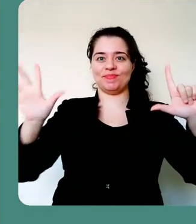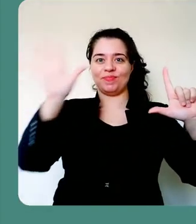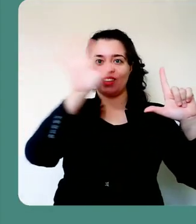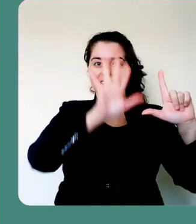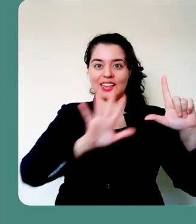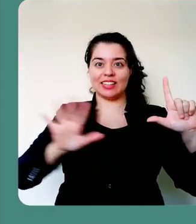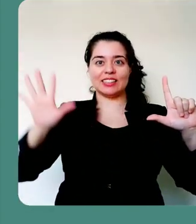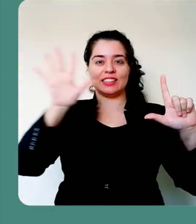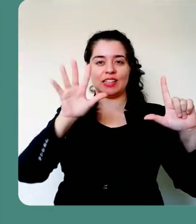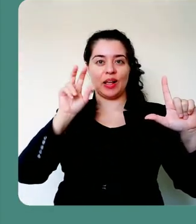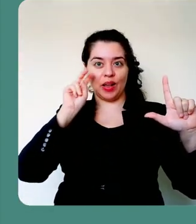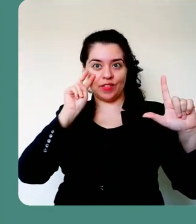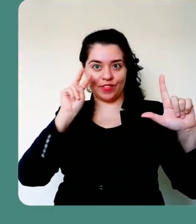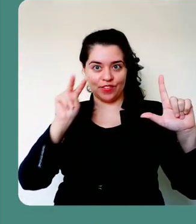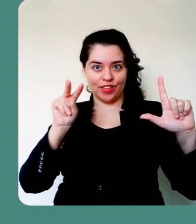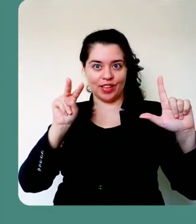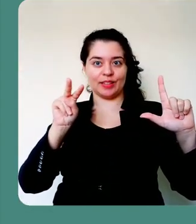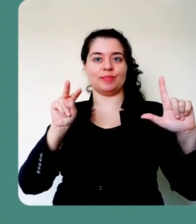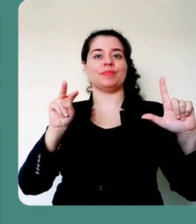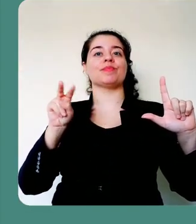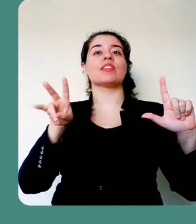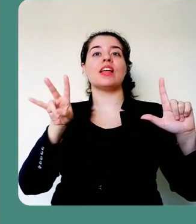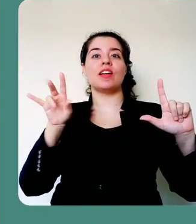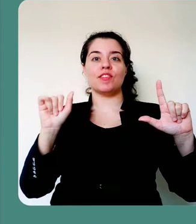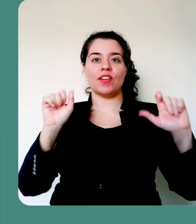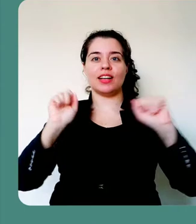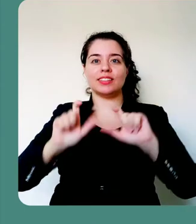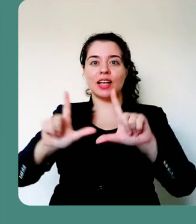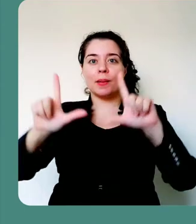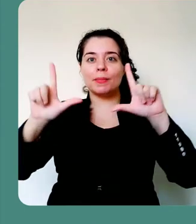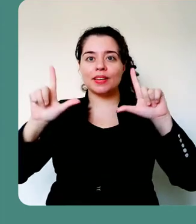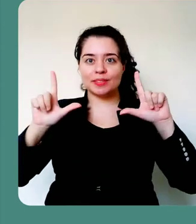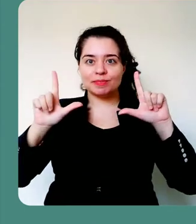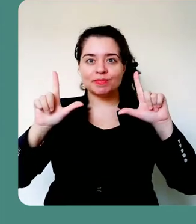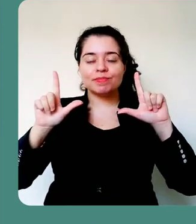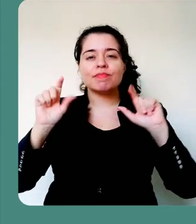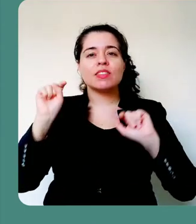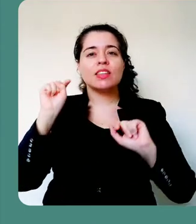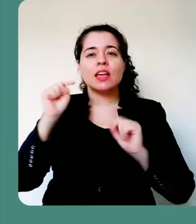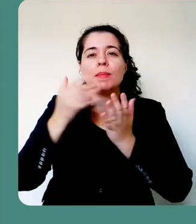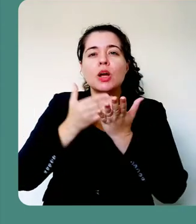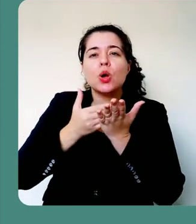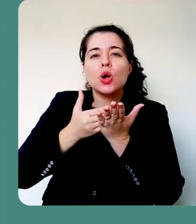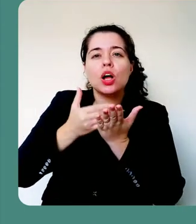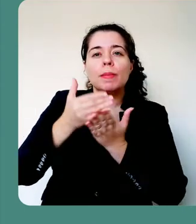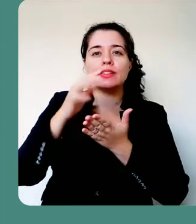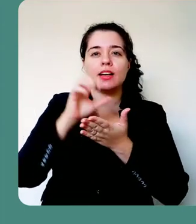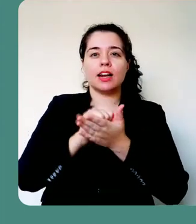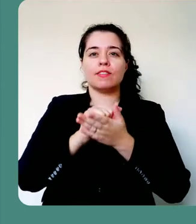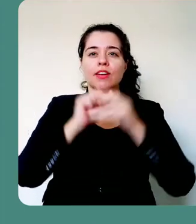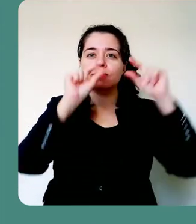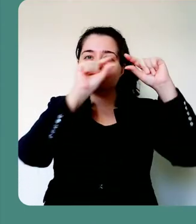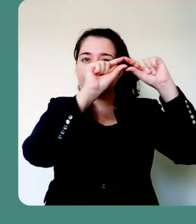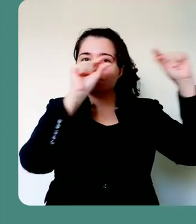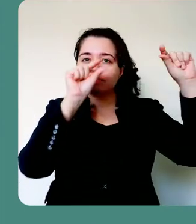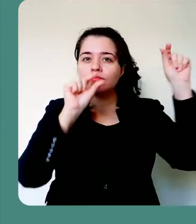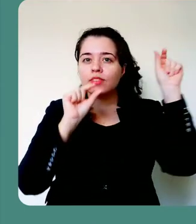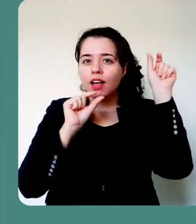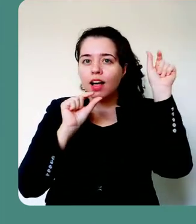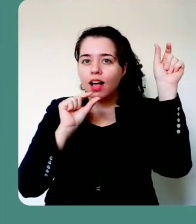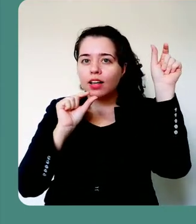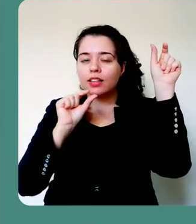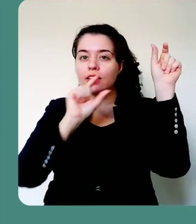janela do PowerPoint, você vai abrir a sua apresentação de slides e para iniciar a gravação, no menu